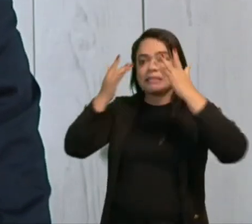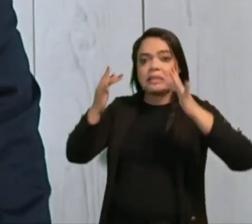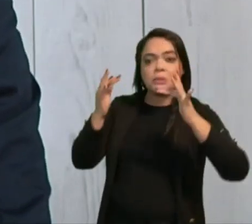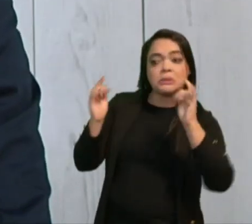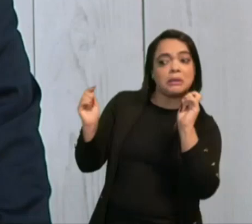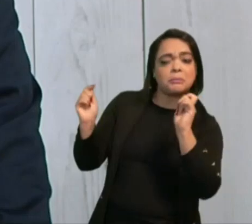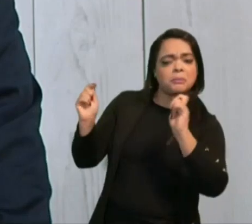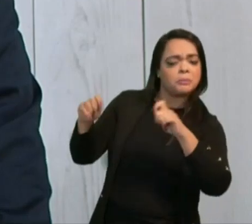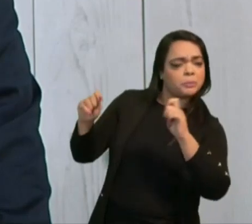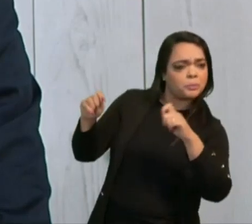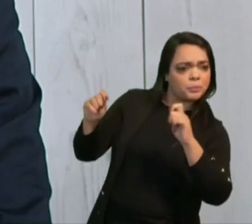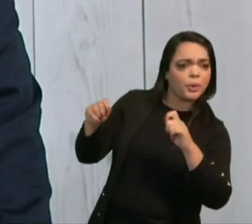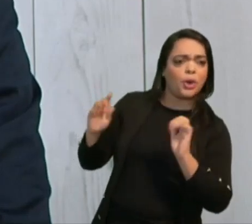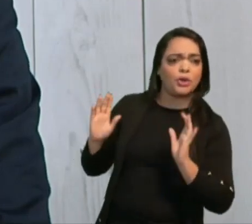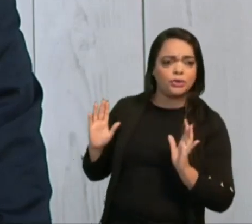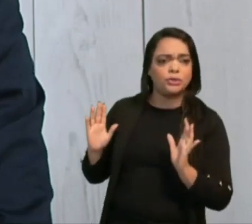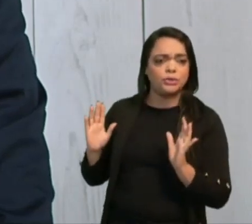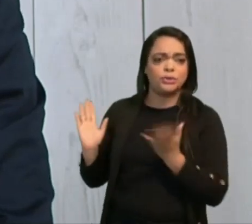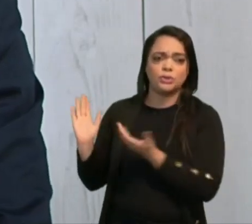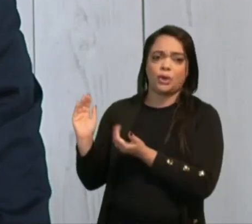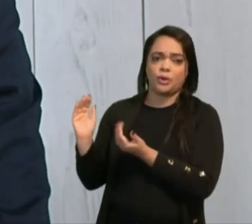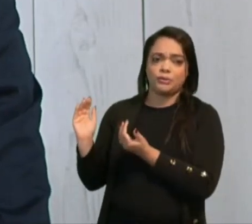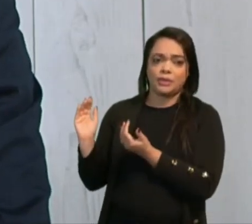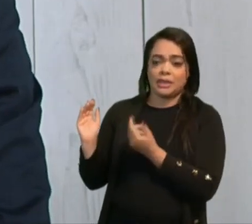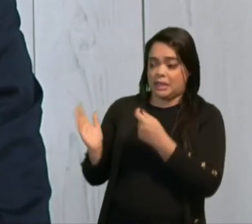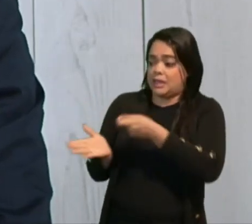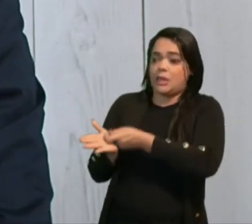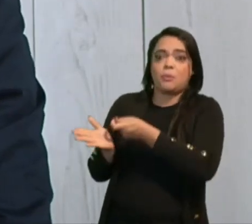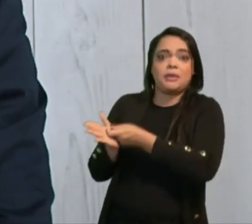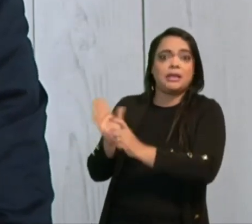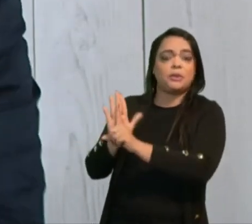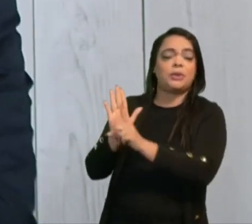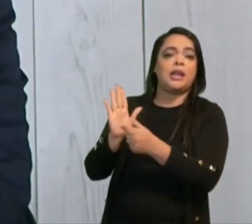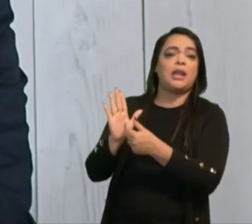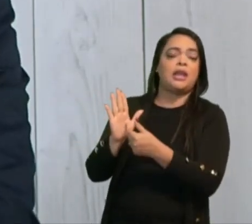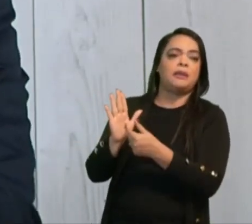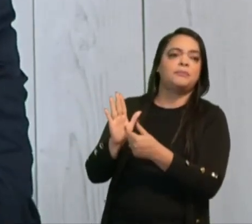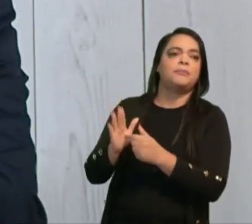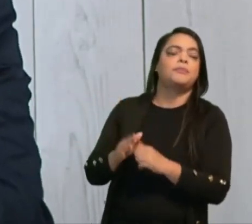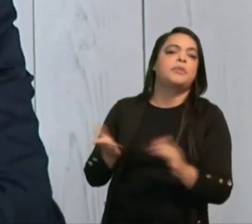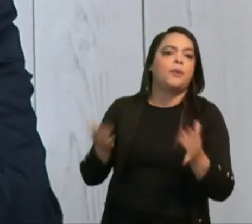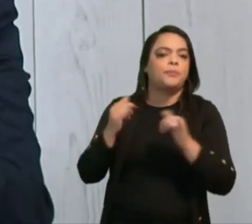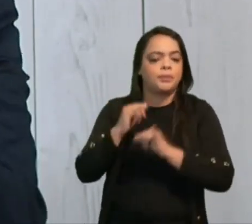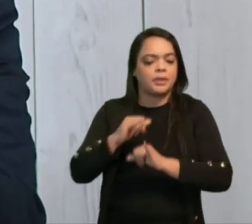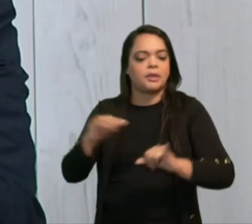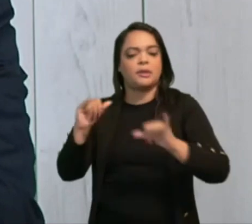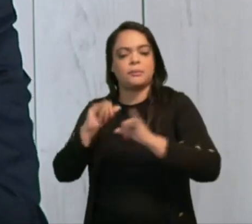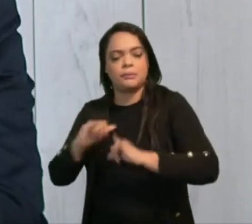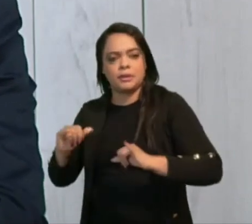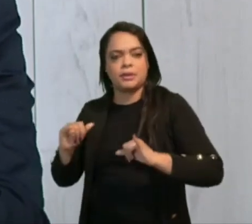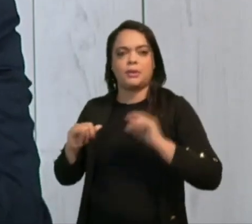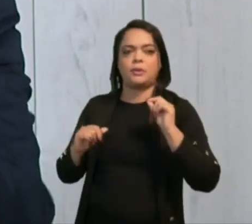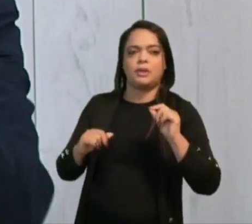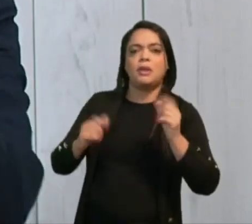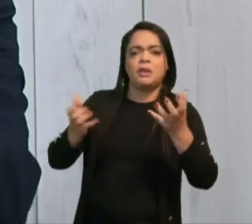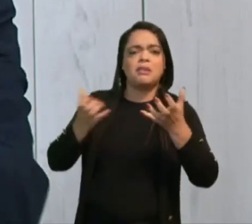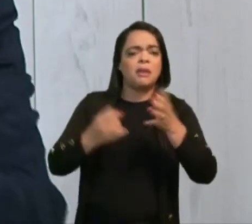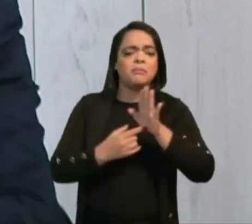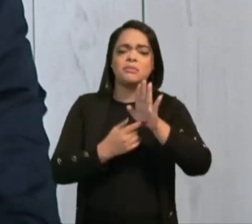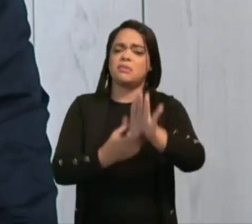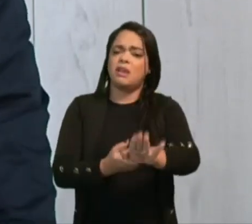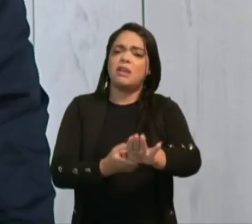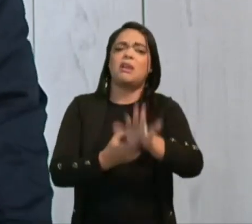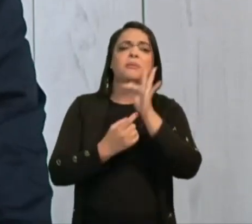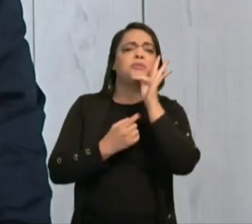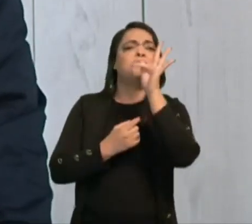poderia contratar, e muito menos que deveria contratar. Então, a campanha também visa elucidar até mesmo para que no futuro